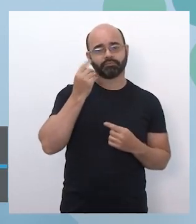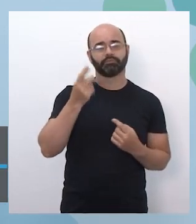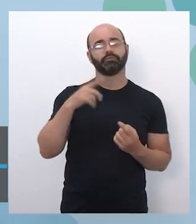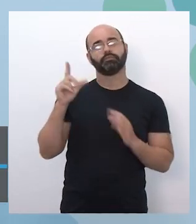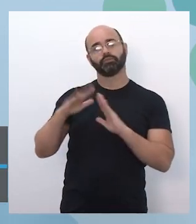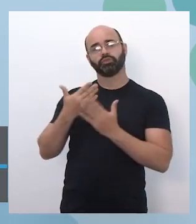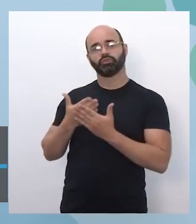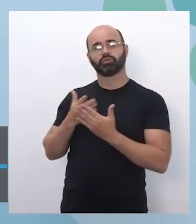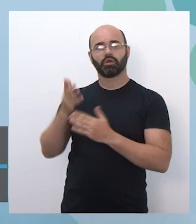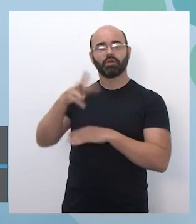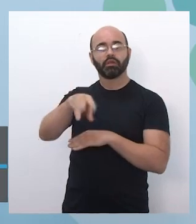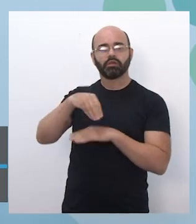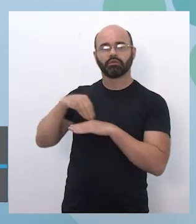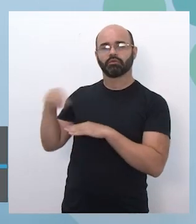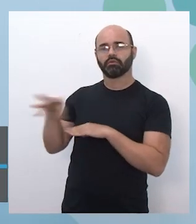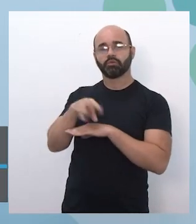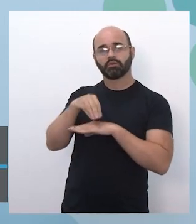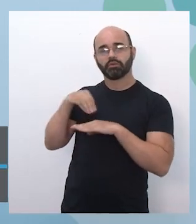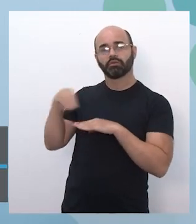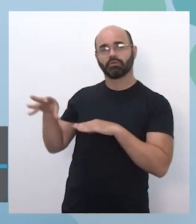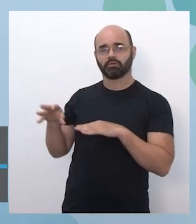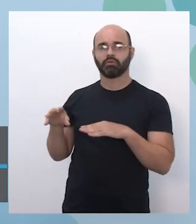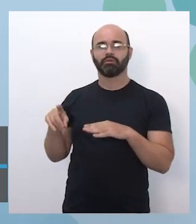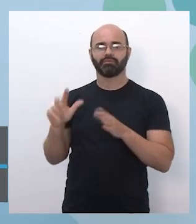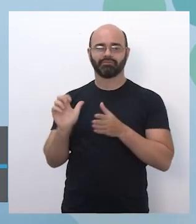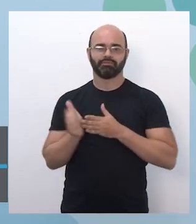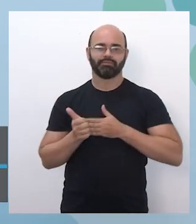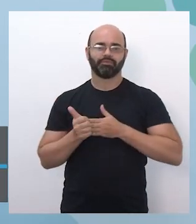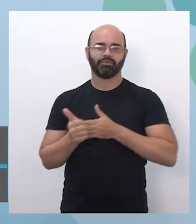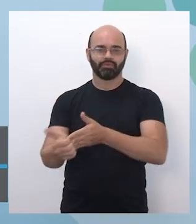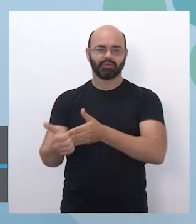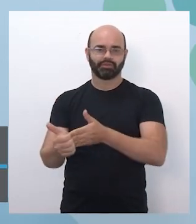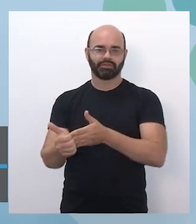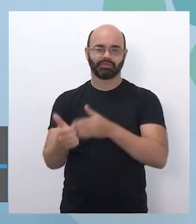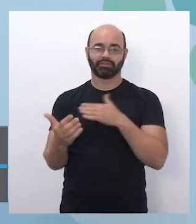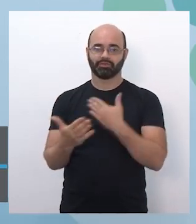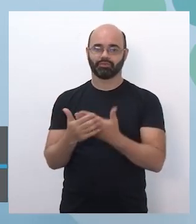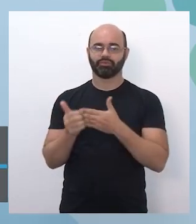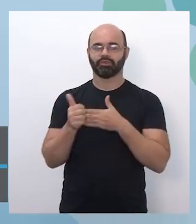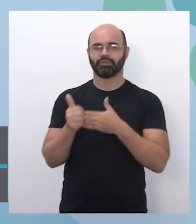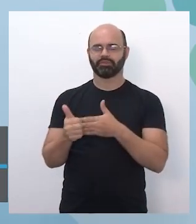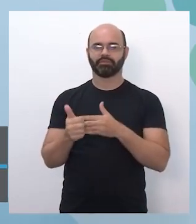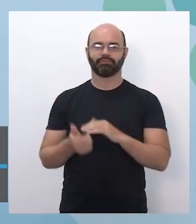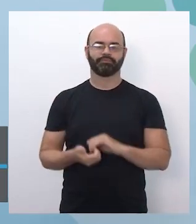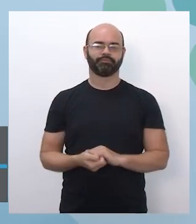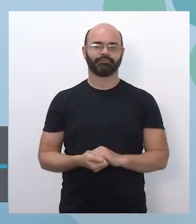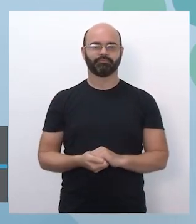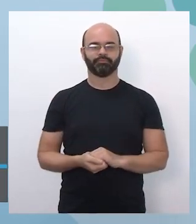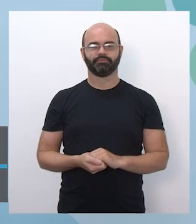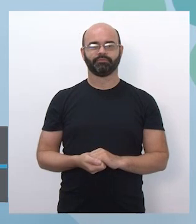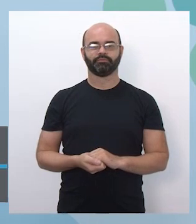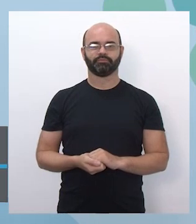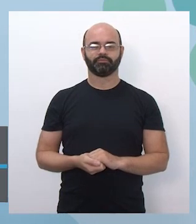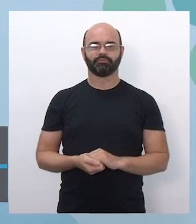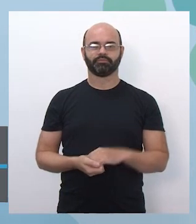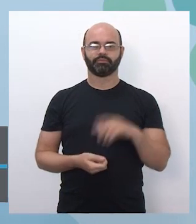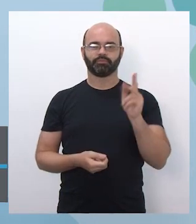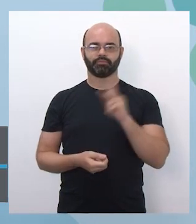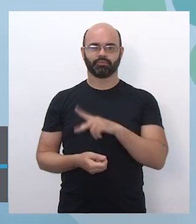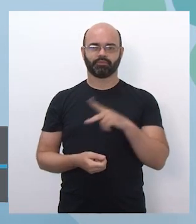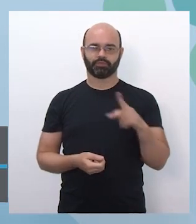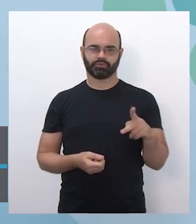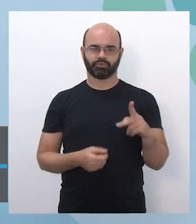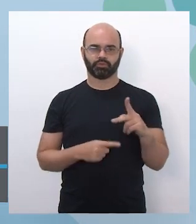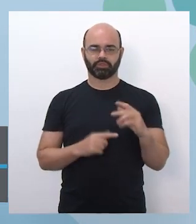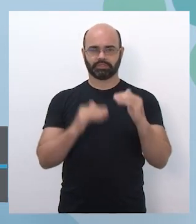escolares no trabalho com a orientação de estudos. Lembrando que professor categoria O pode sim